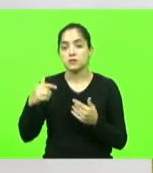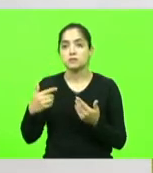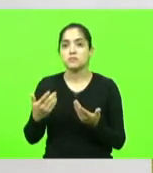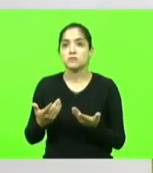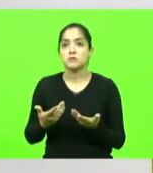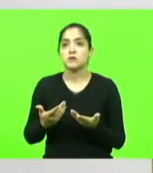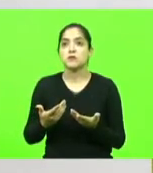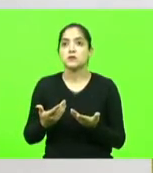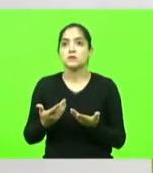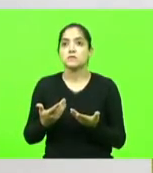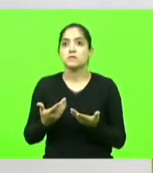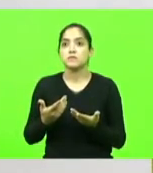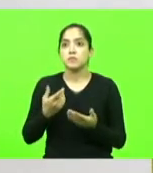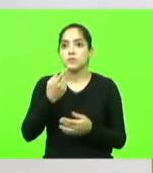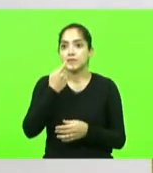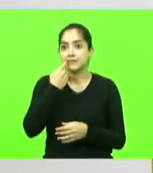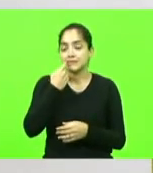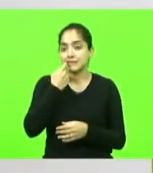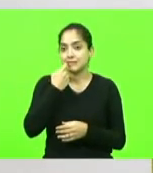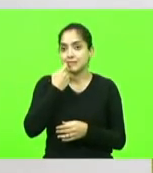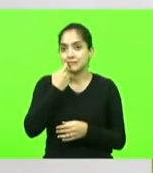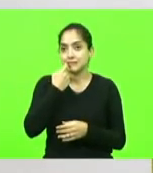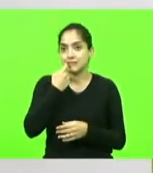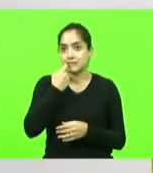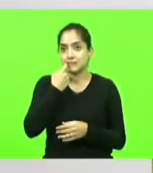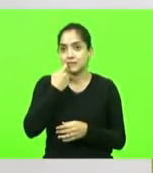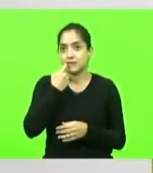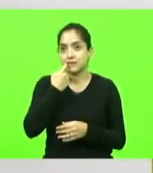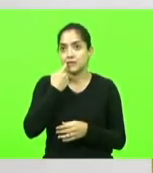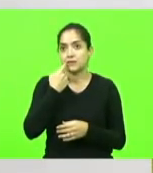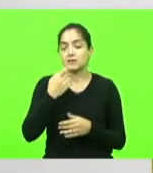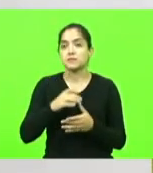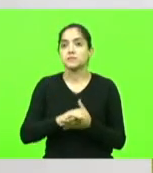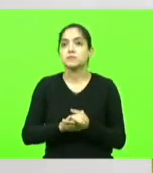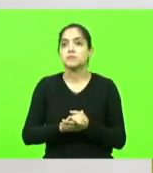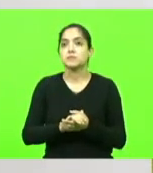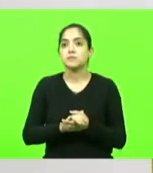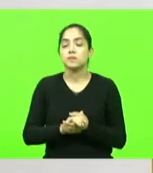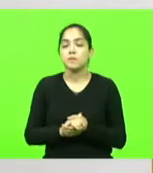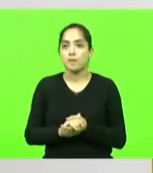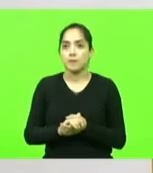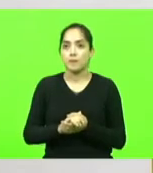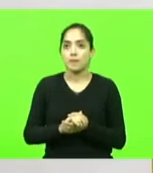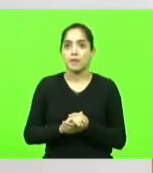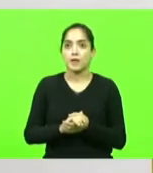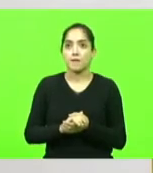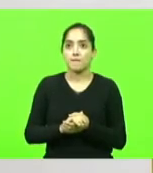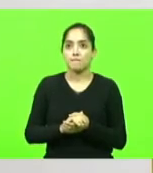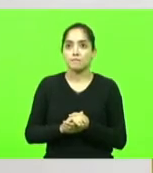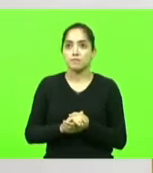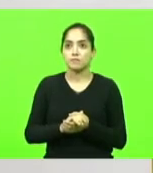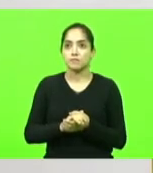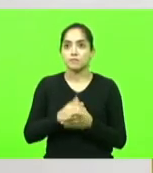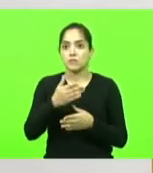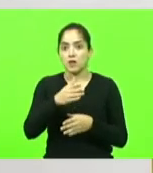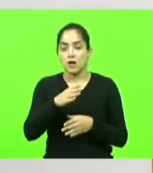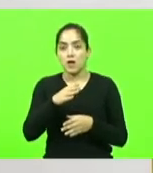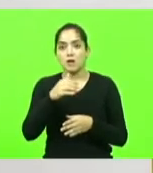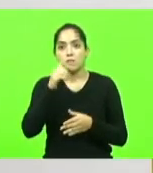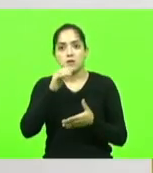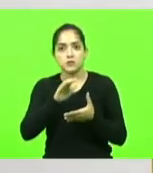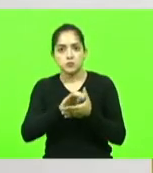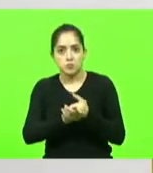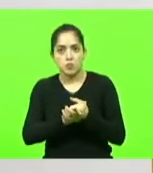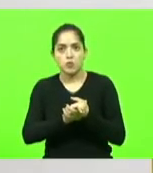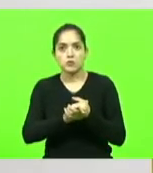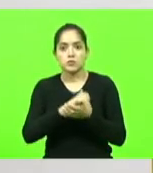numa sexta-feira eu reuniria, deputado Cobalchini, a minha mulher e os meus dois filhos e diria